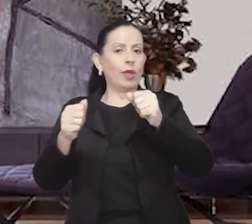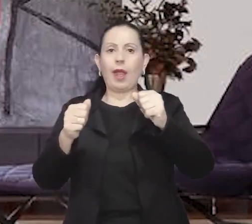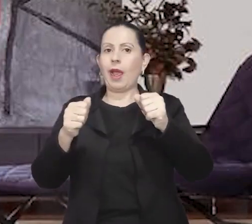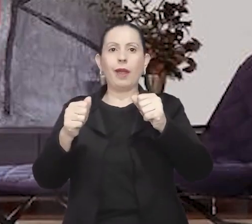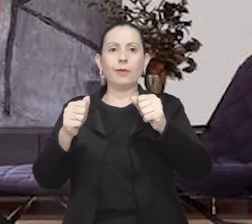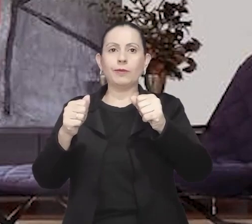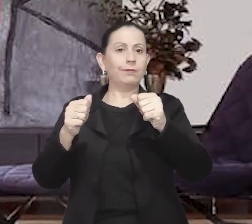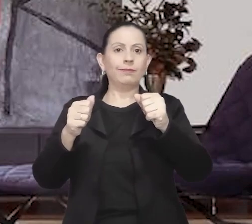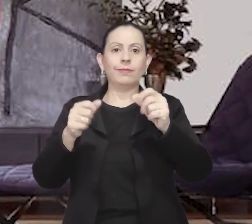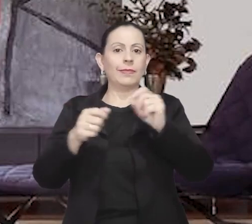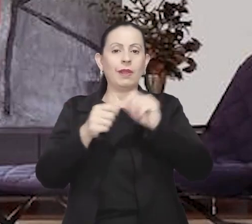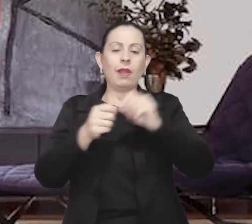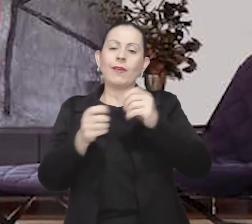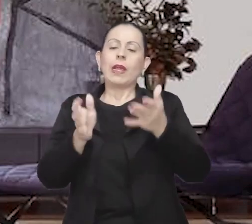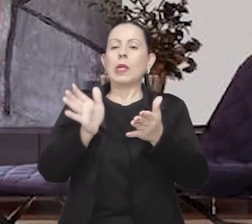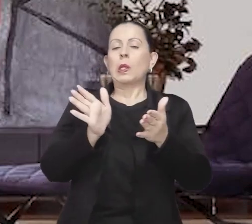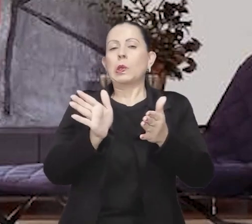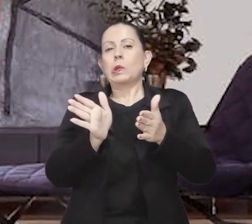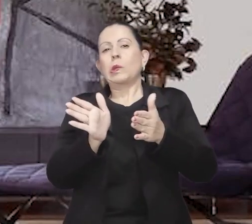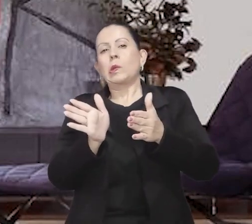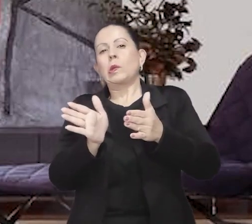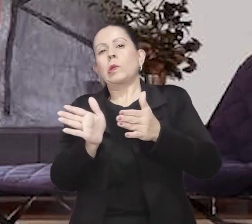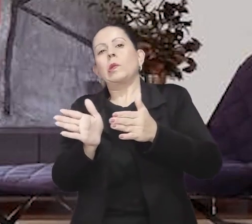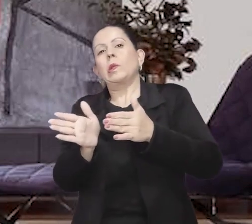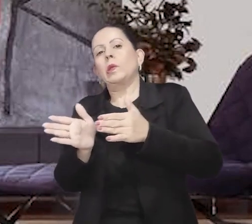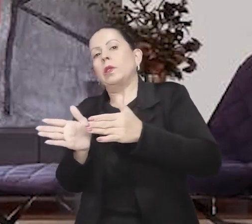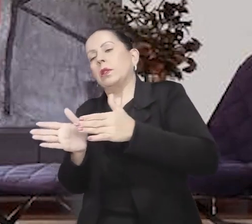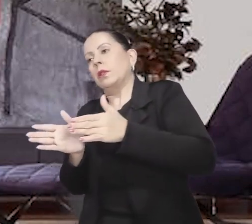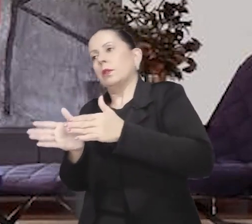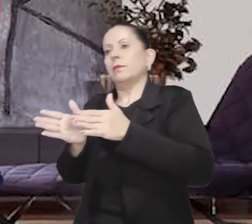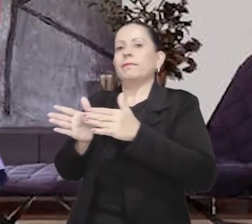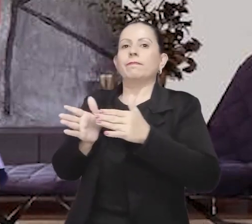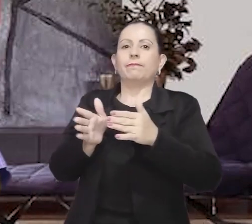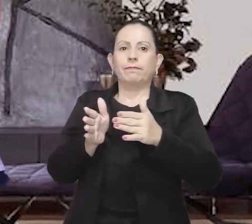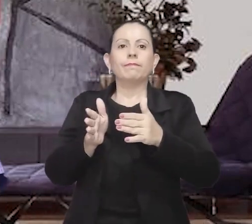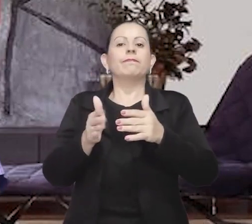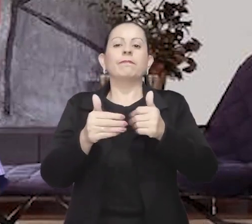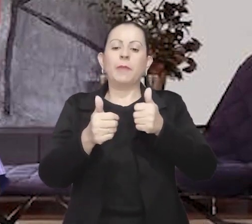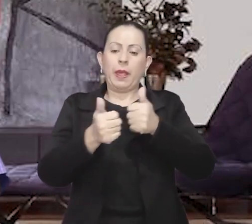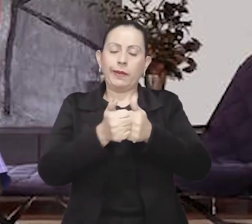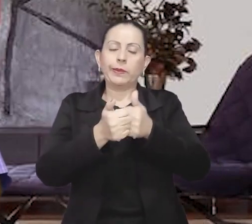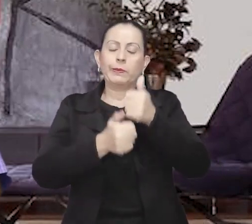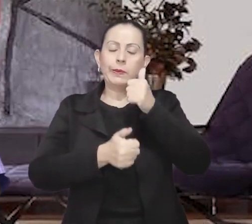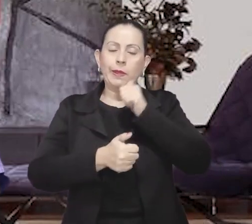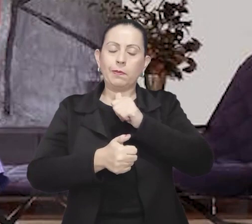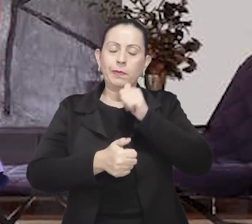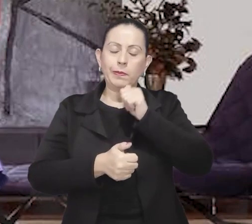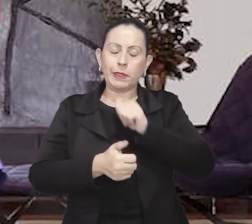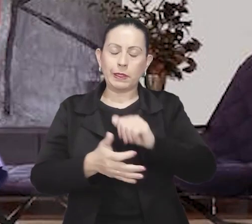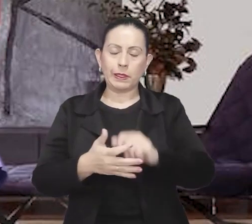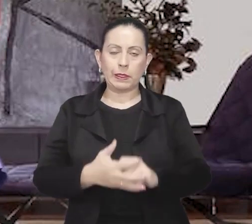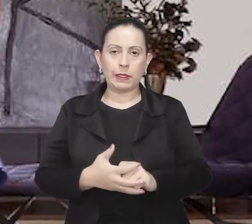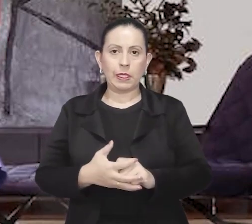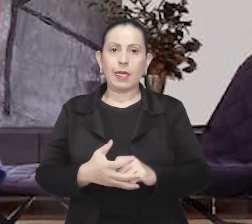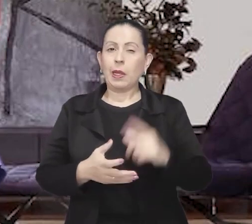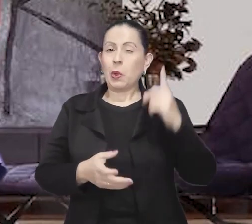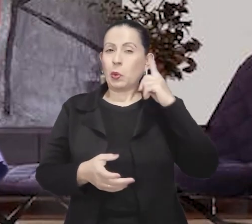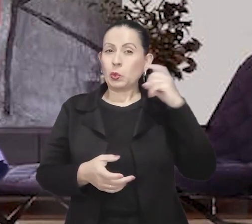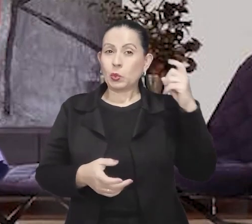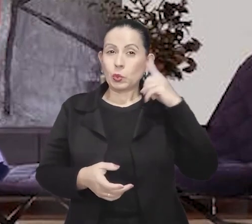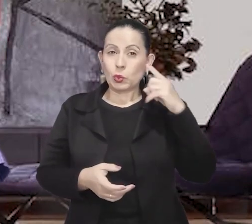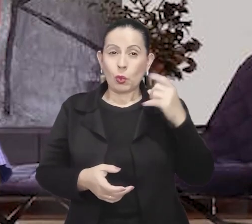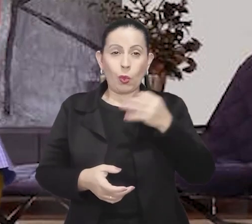e vira o volante para a esquerda com toda a força, tentando evitar essa tragédia. O carro não